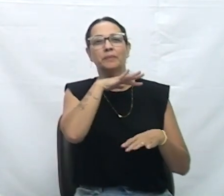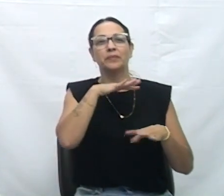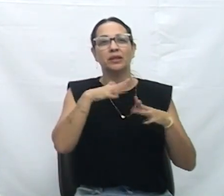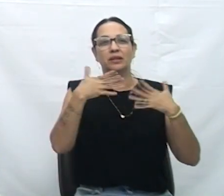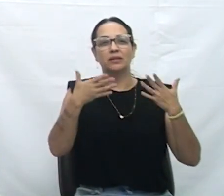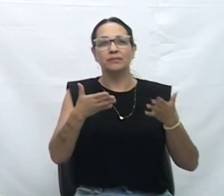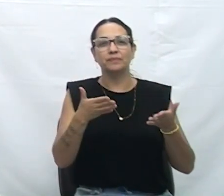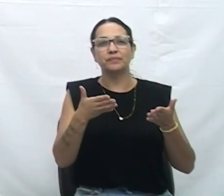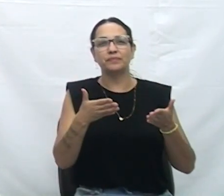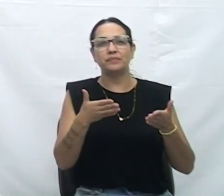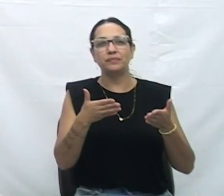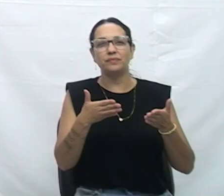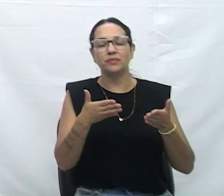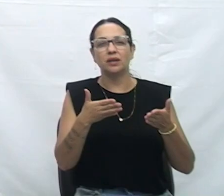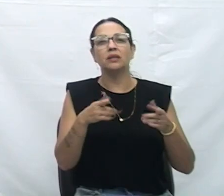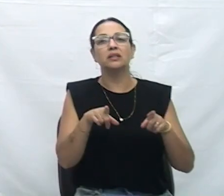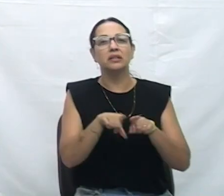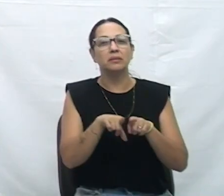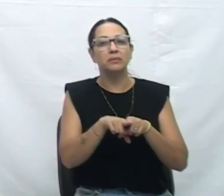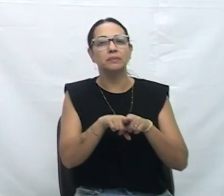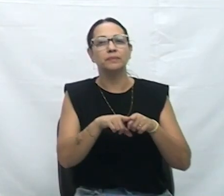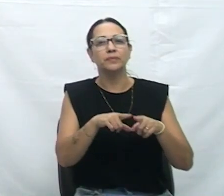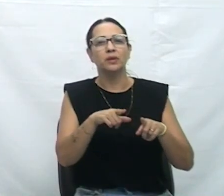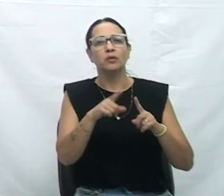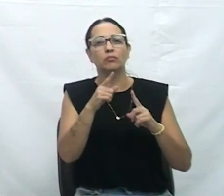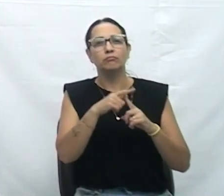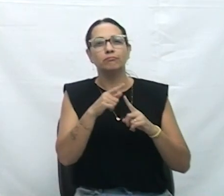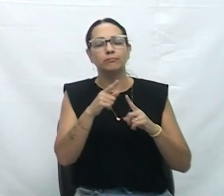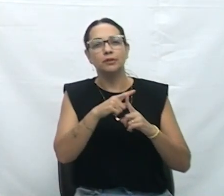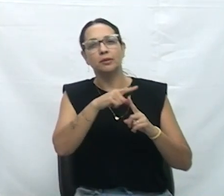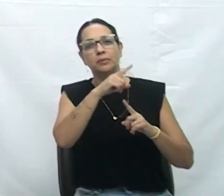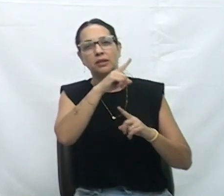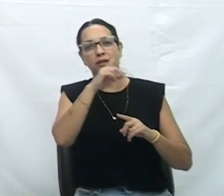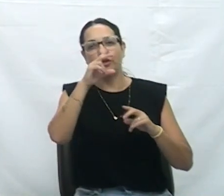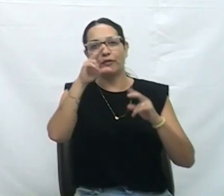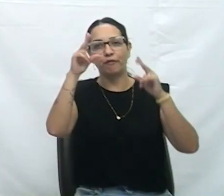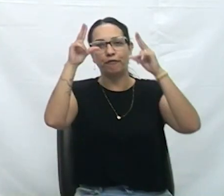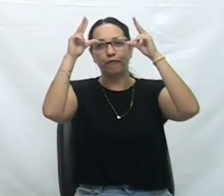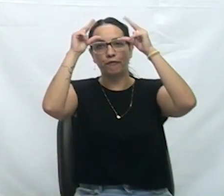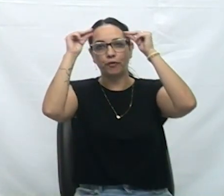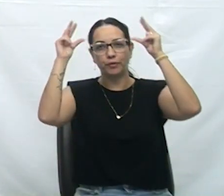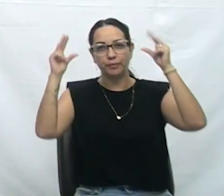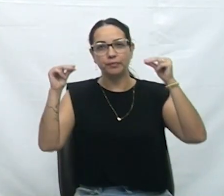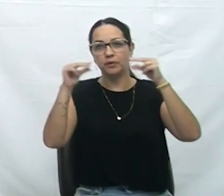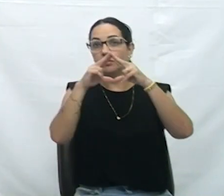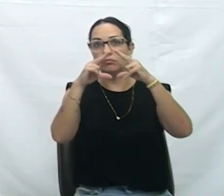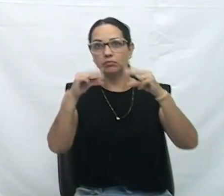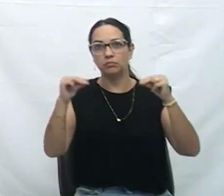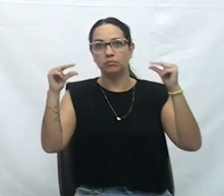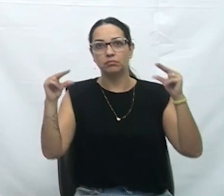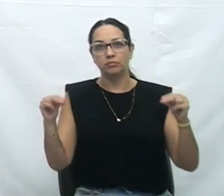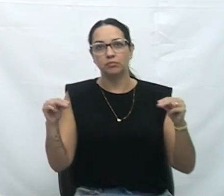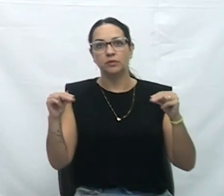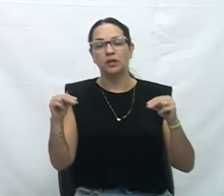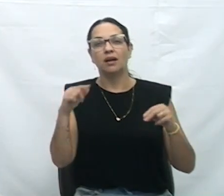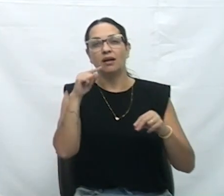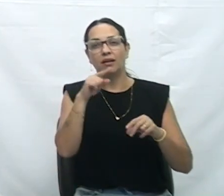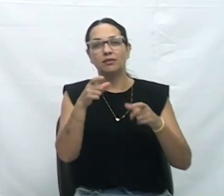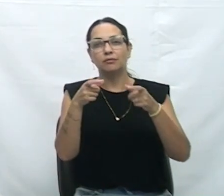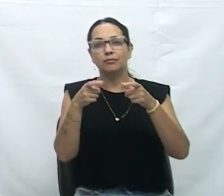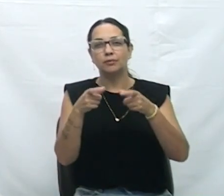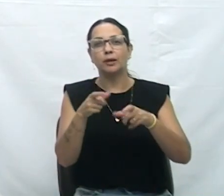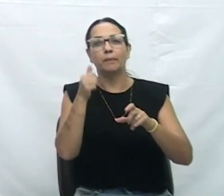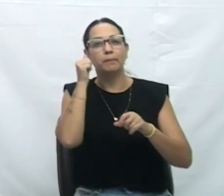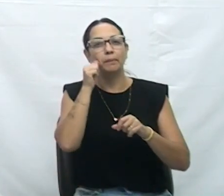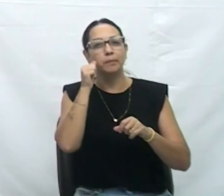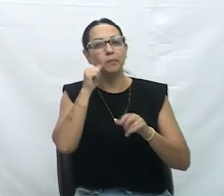que vai vir para Florianópolis, que é para a mulher, um centro de acolhimento para a mulher. Nós estamos buscando esse centro de acolhimento, essa